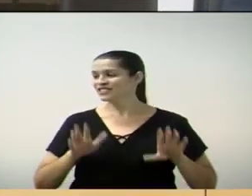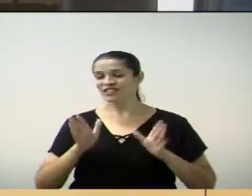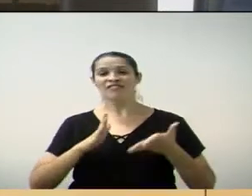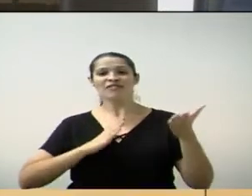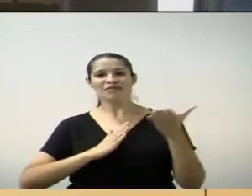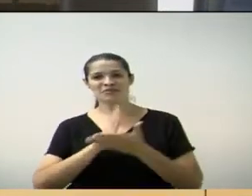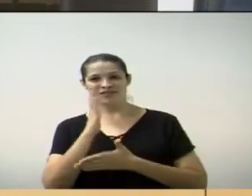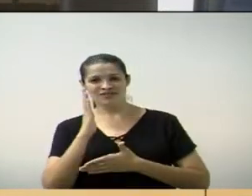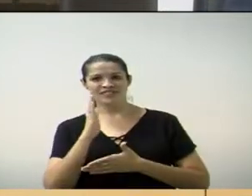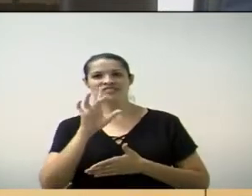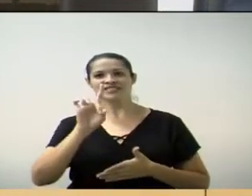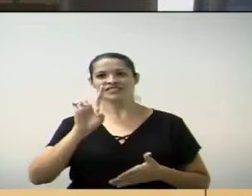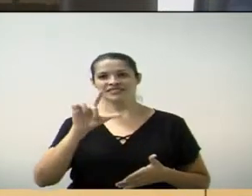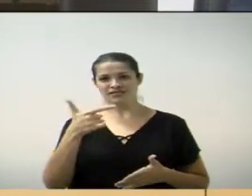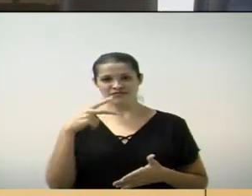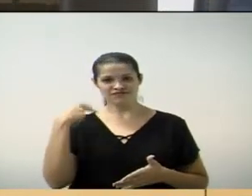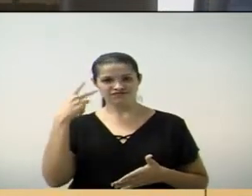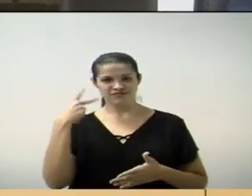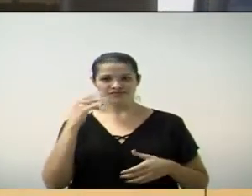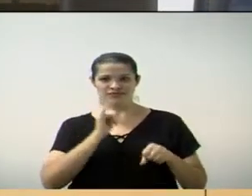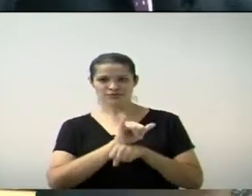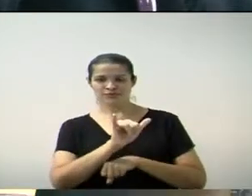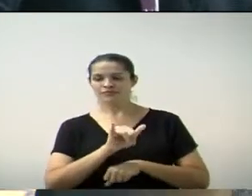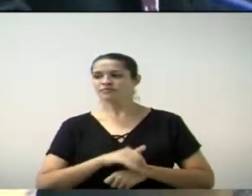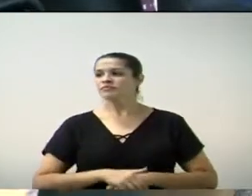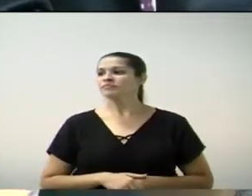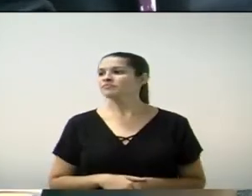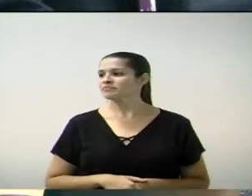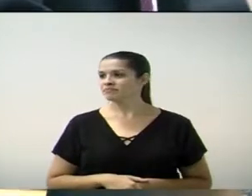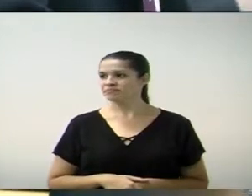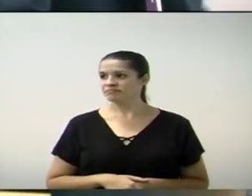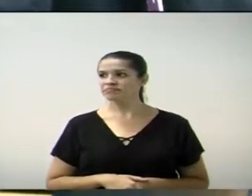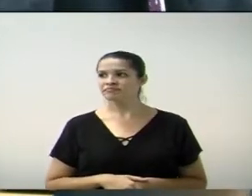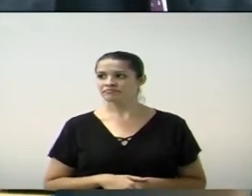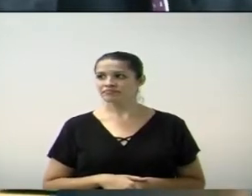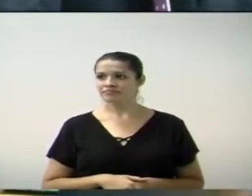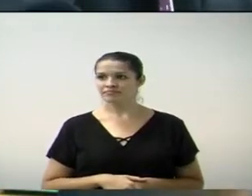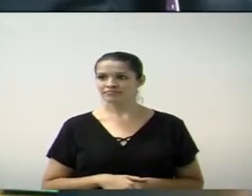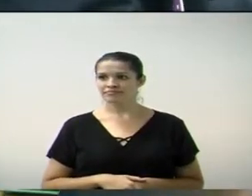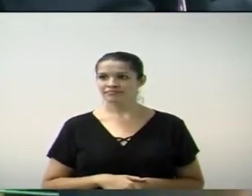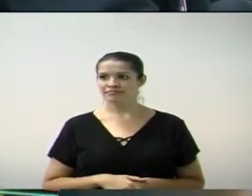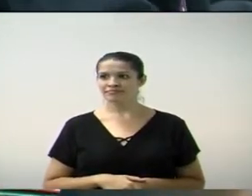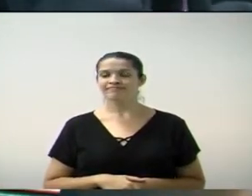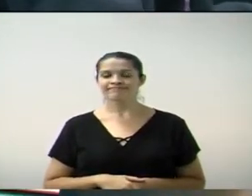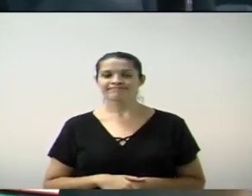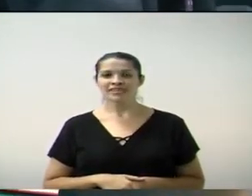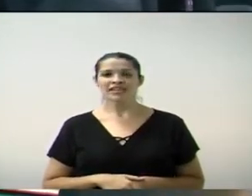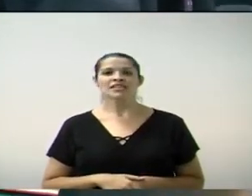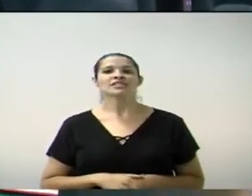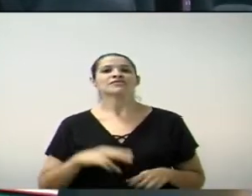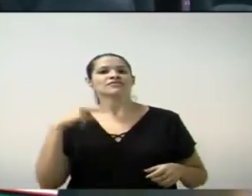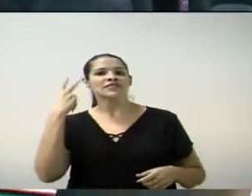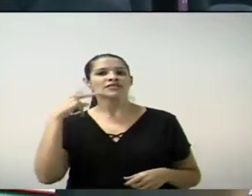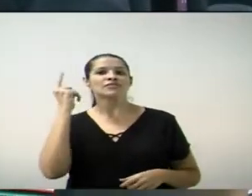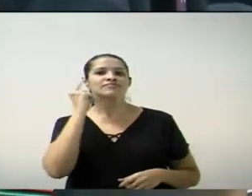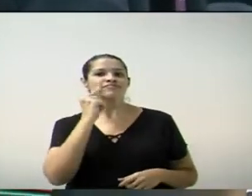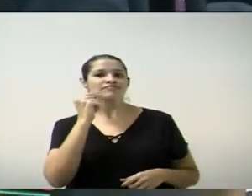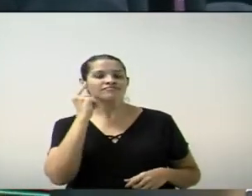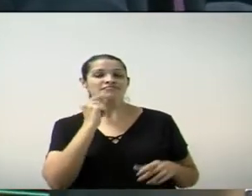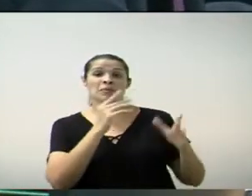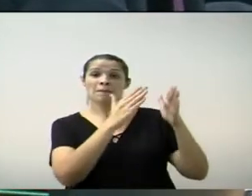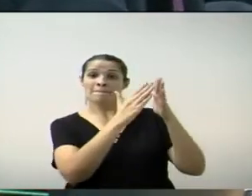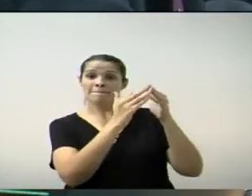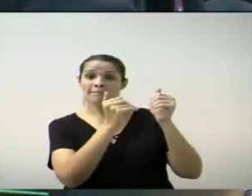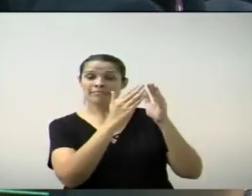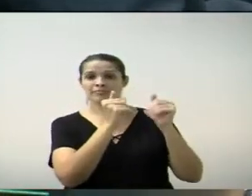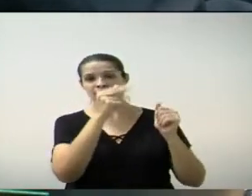ausência do Marcelo D2. Requerimento de número 91 do vereador Duca Zelato, requerendo informações do executivo sobre a